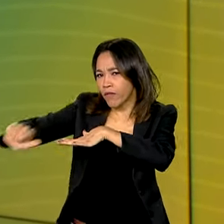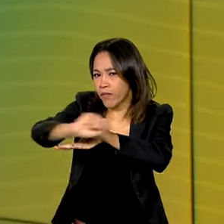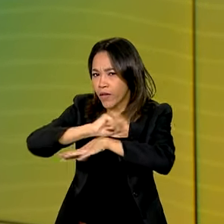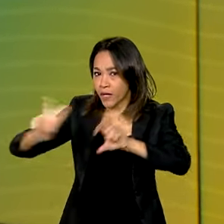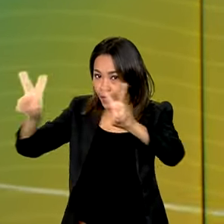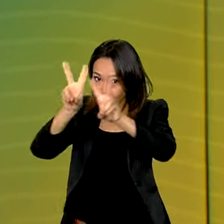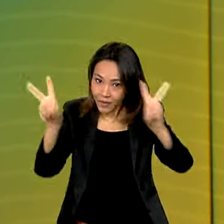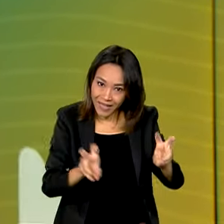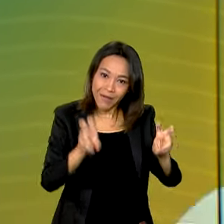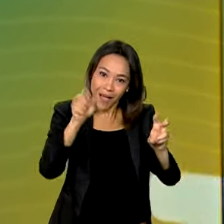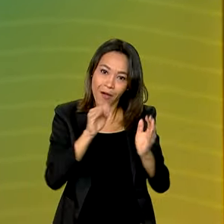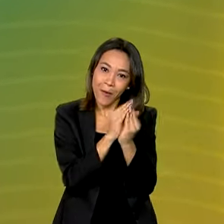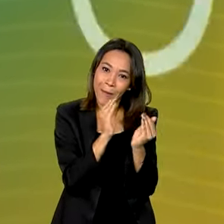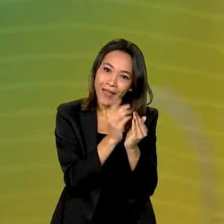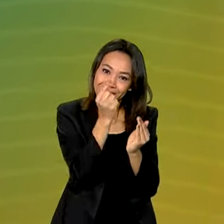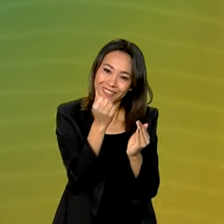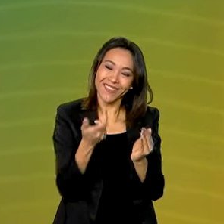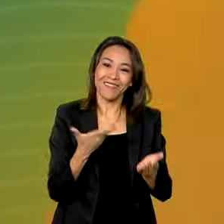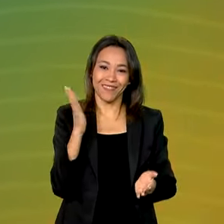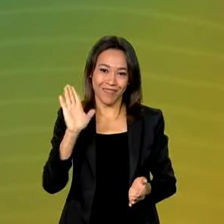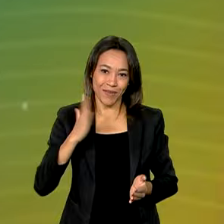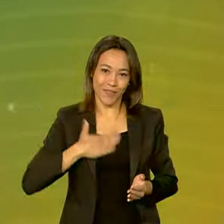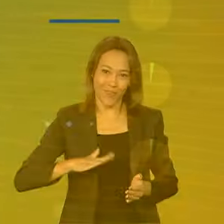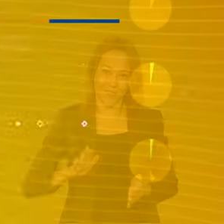programa Pé de Meia. A gente volta já já.